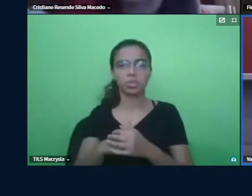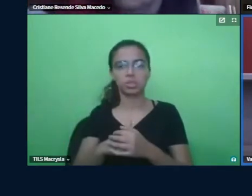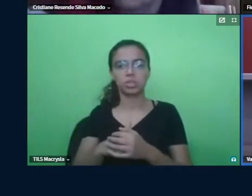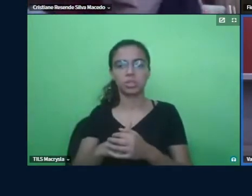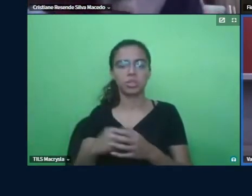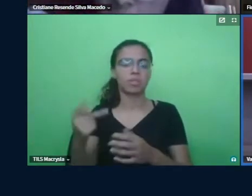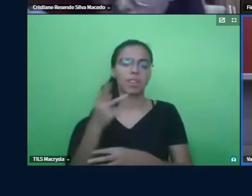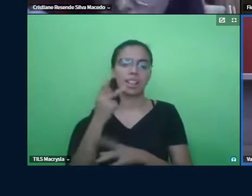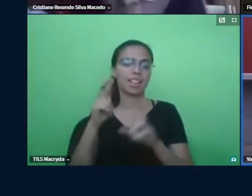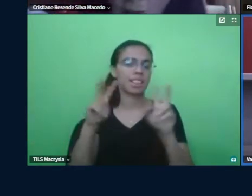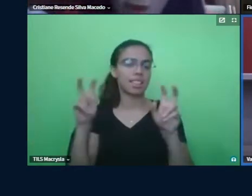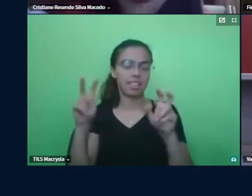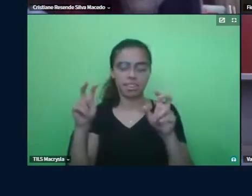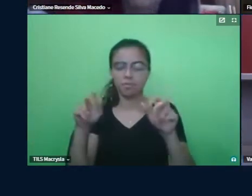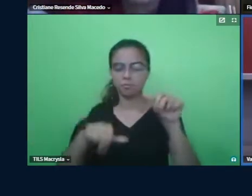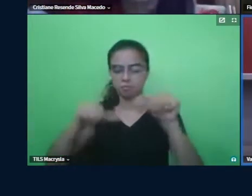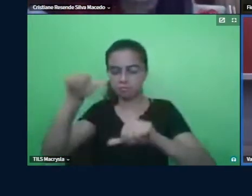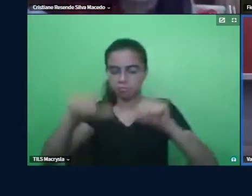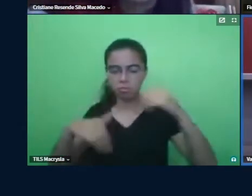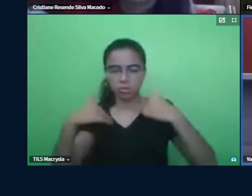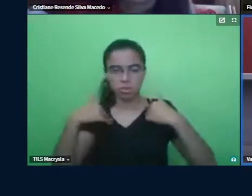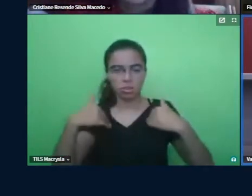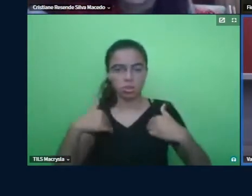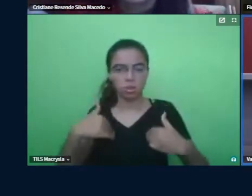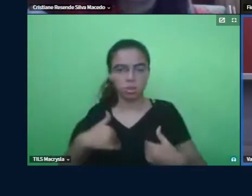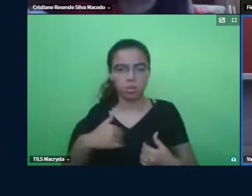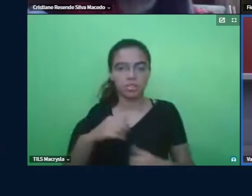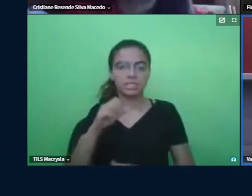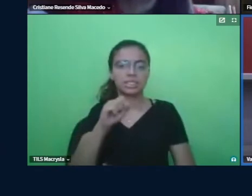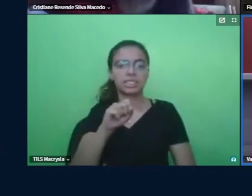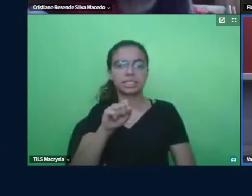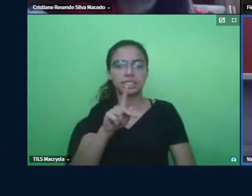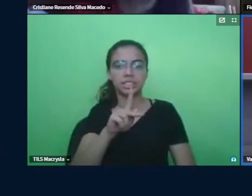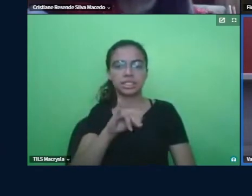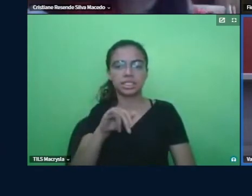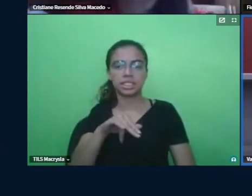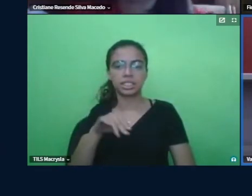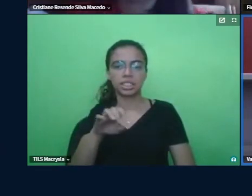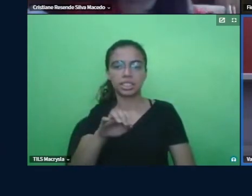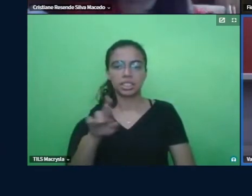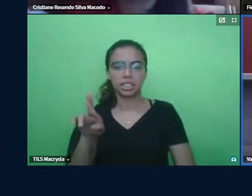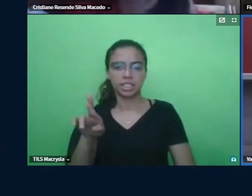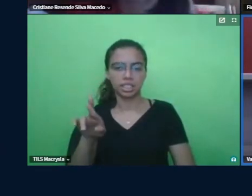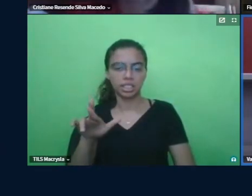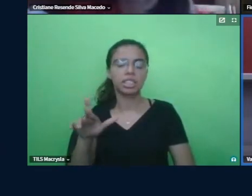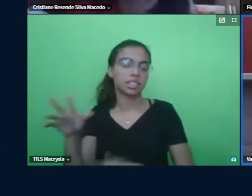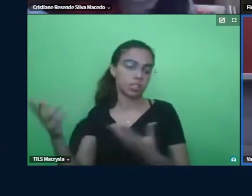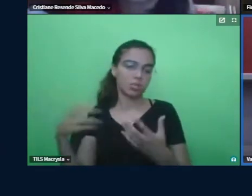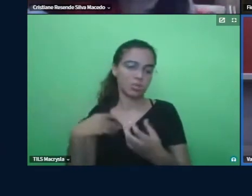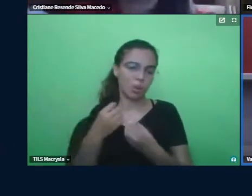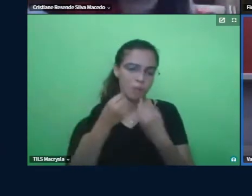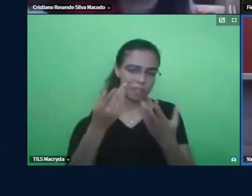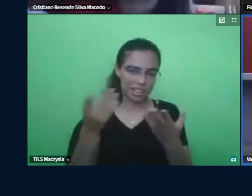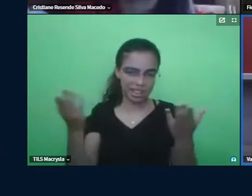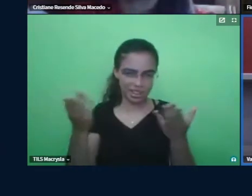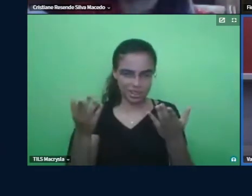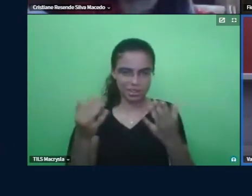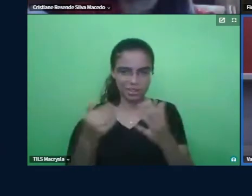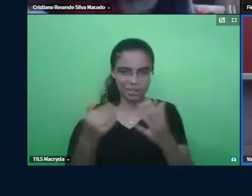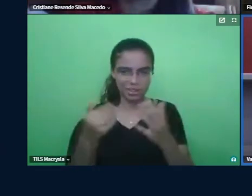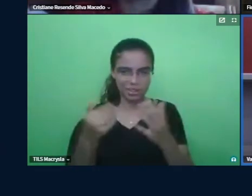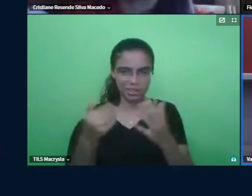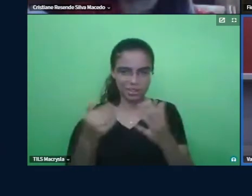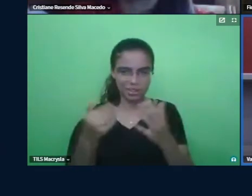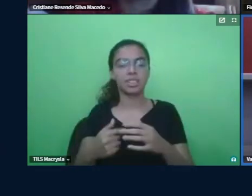comportamento, Skinner. Então, eu acho que comento agora. Esse foi um dos grandes